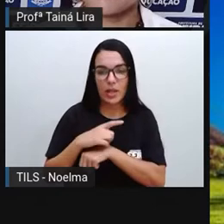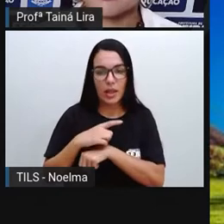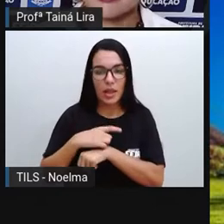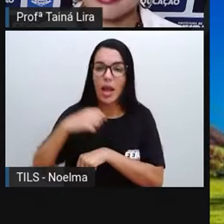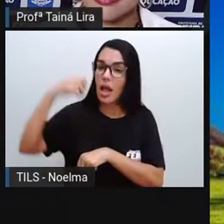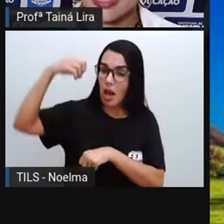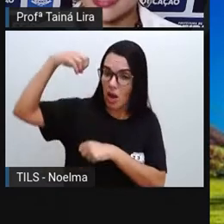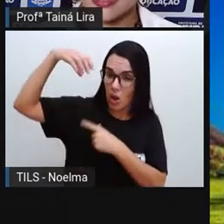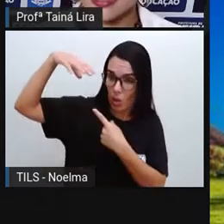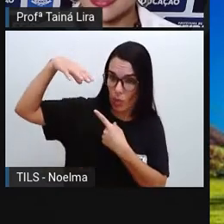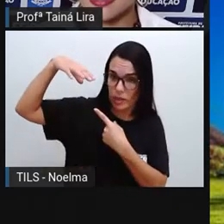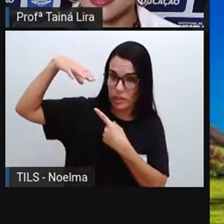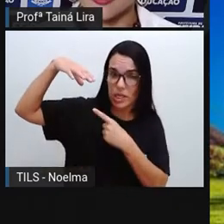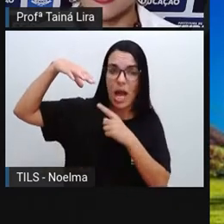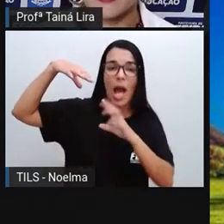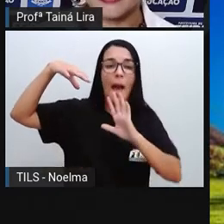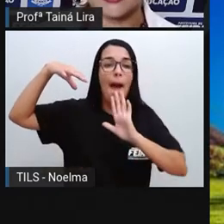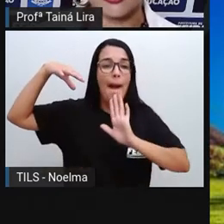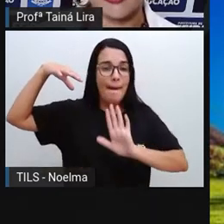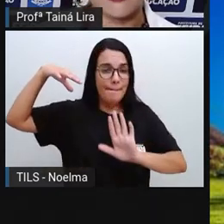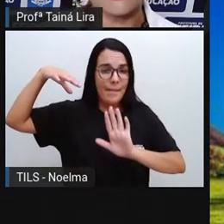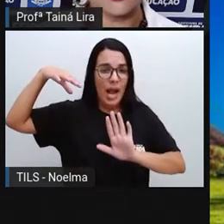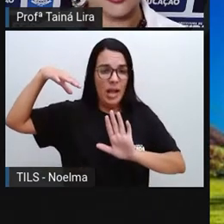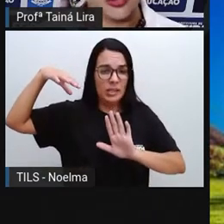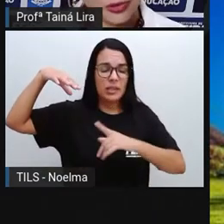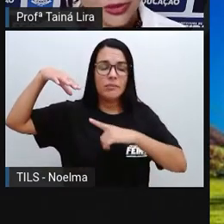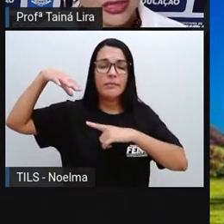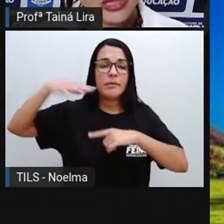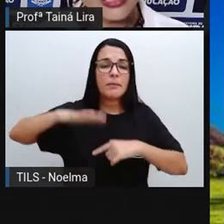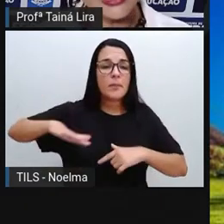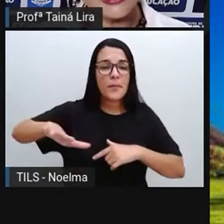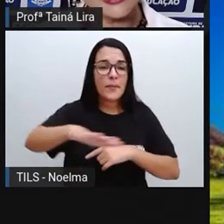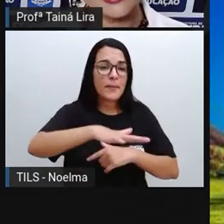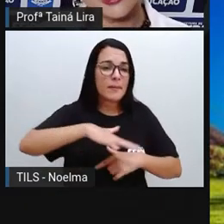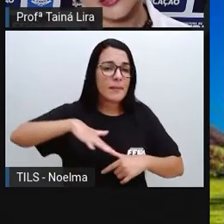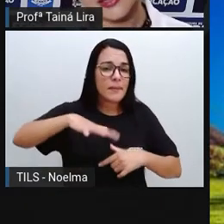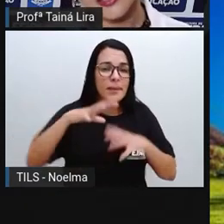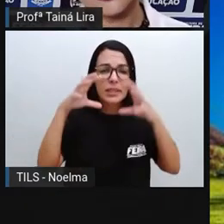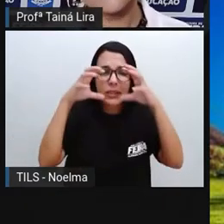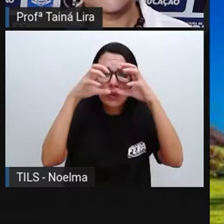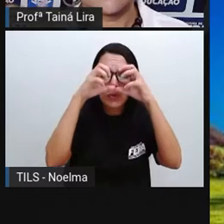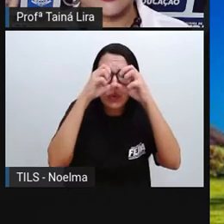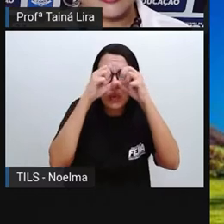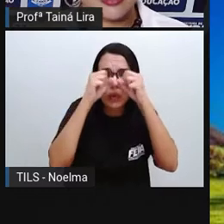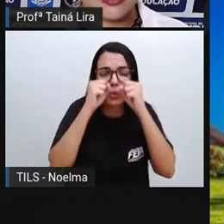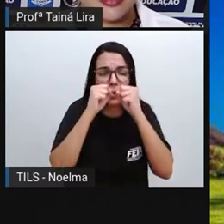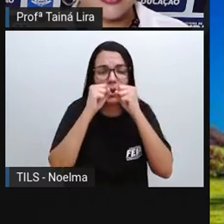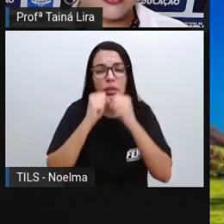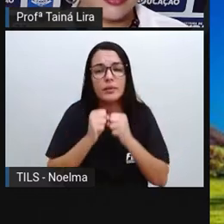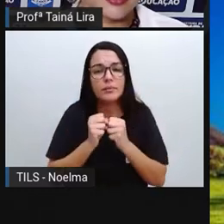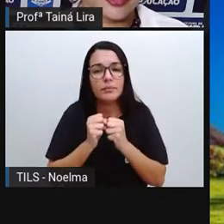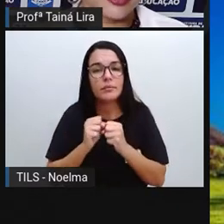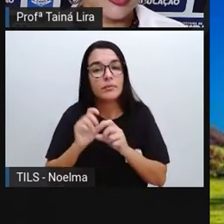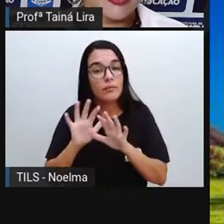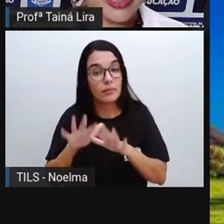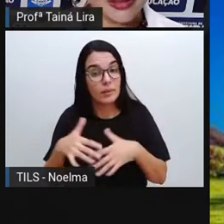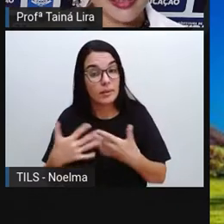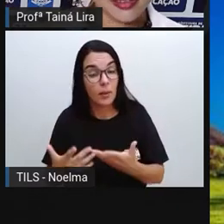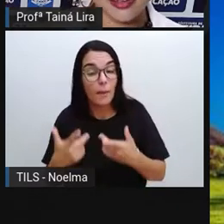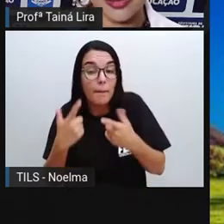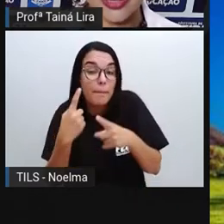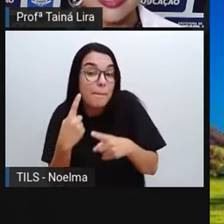um ambiente mais escuro e que, inclusive, é necessário ter ali a